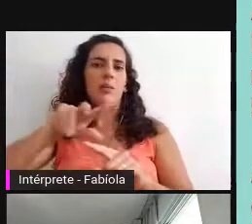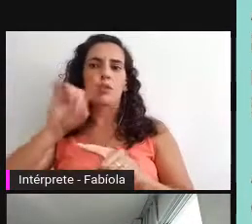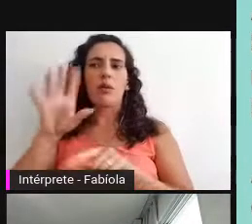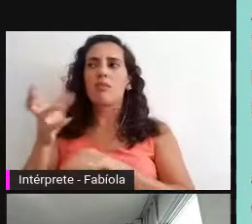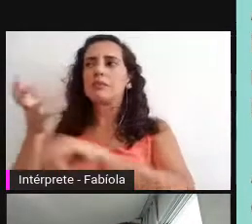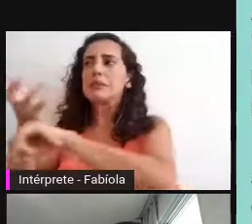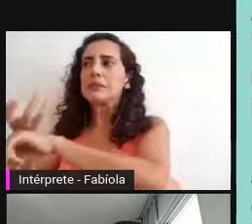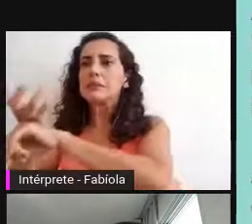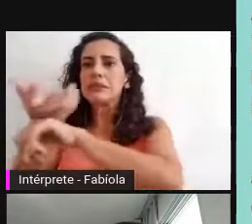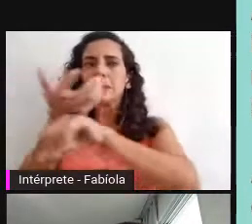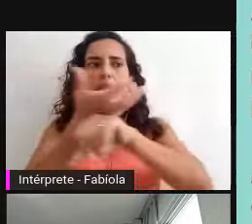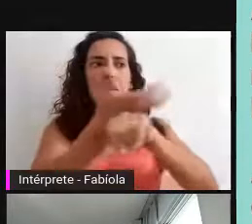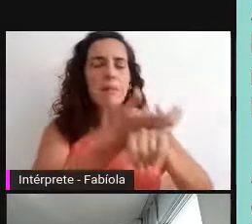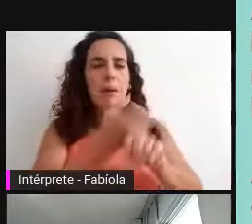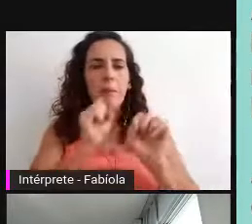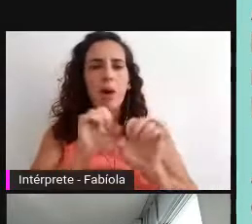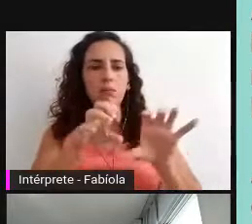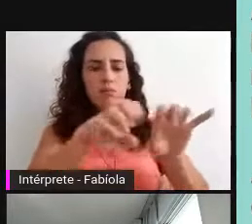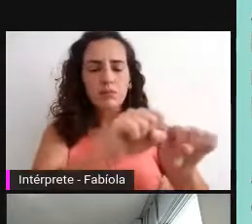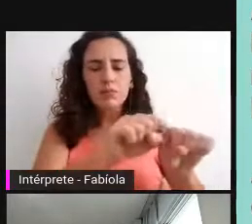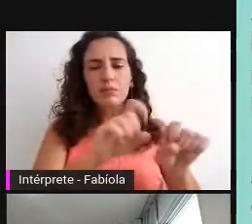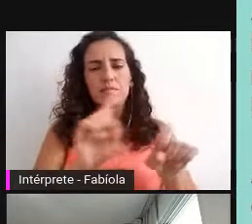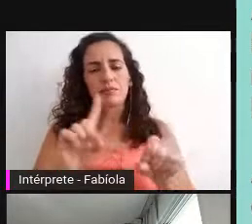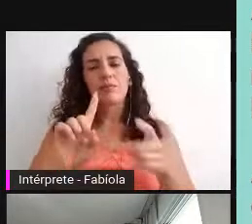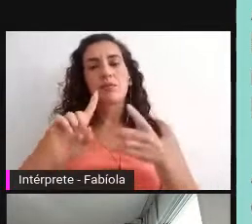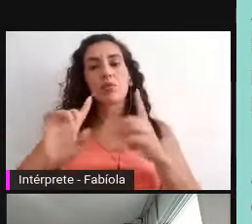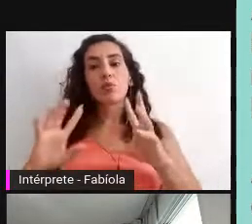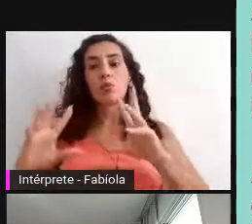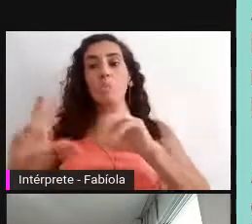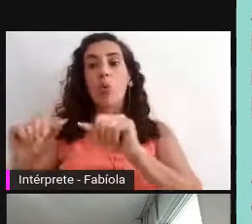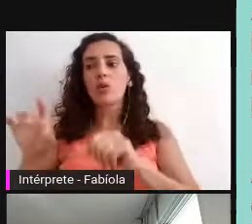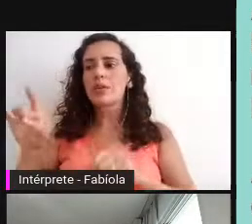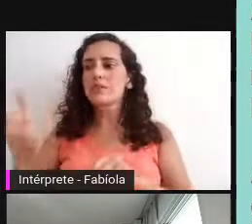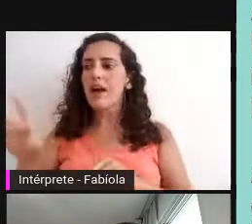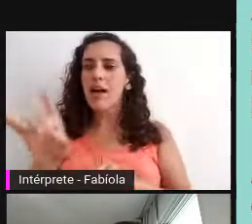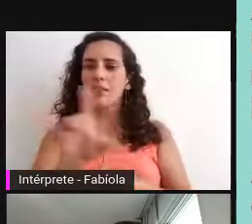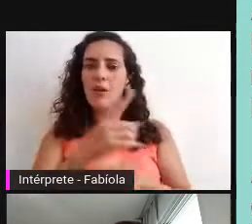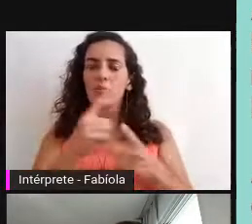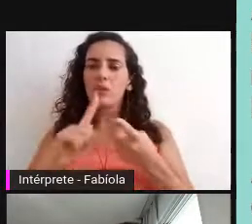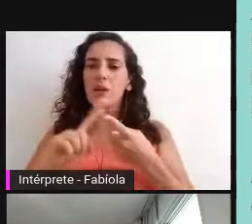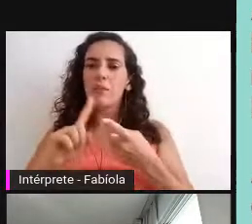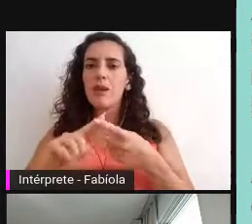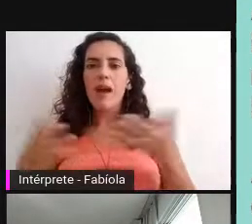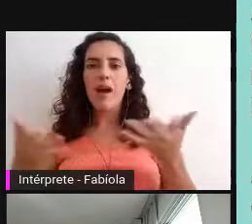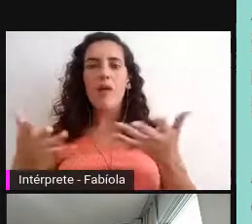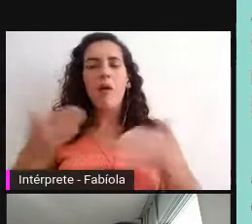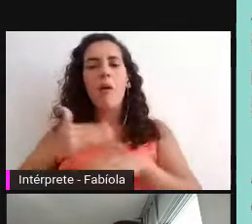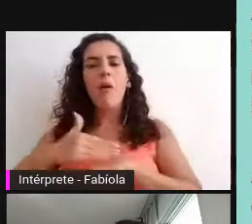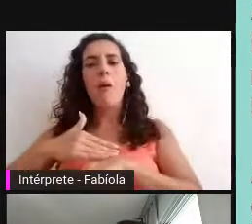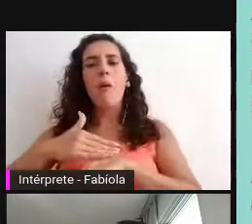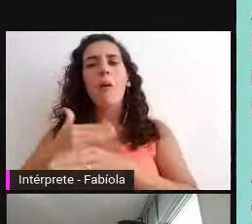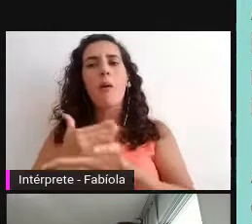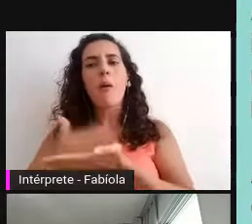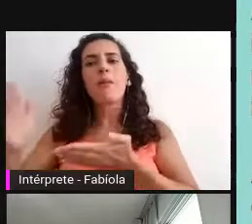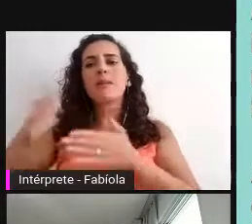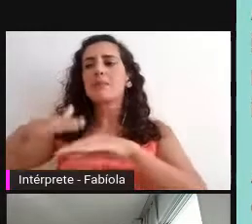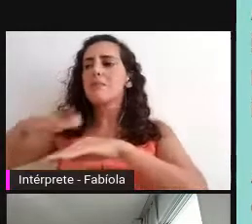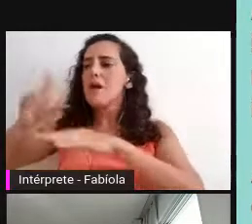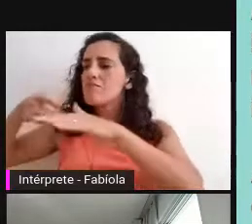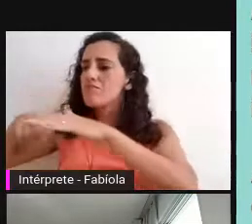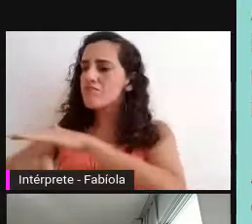estão desenvolvendo conhecimento mais específicos, mais profícuos, mais